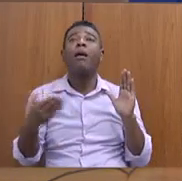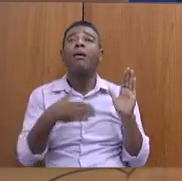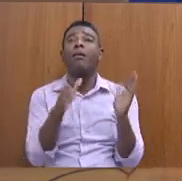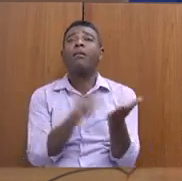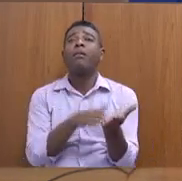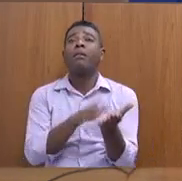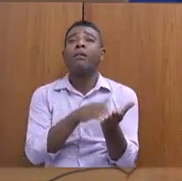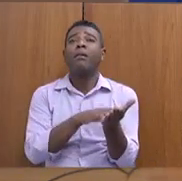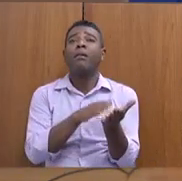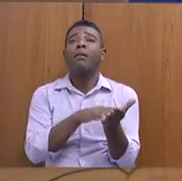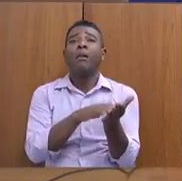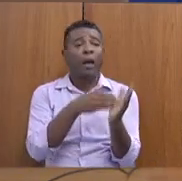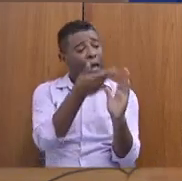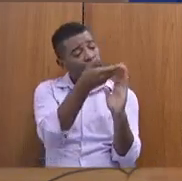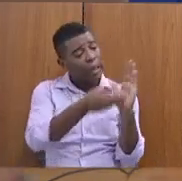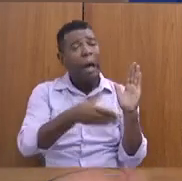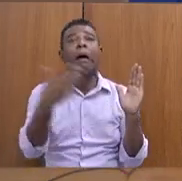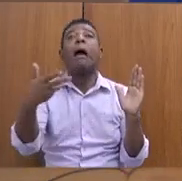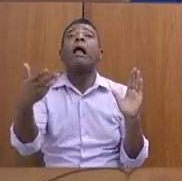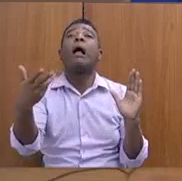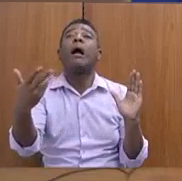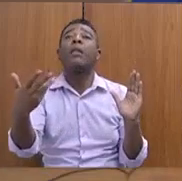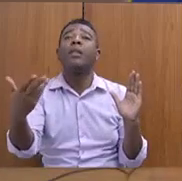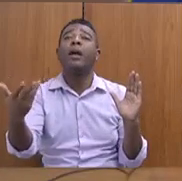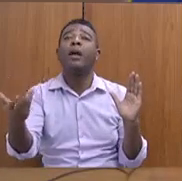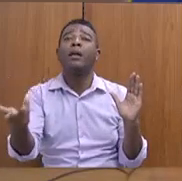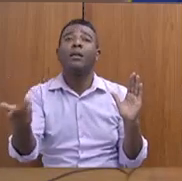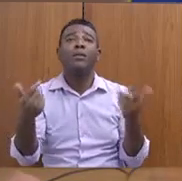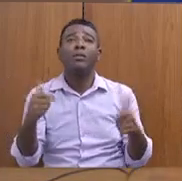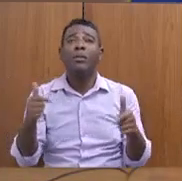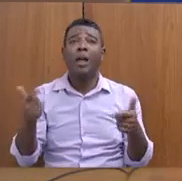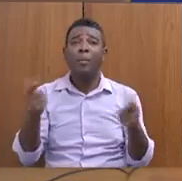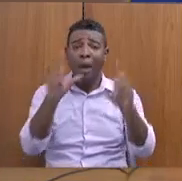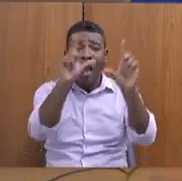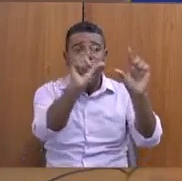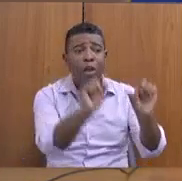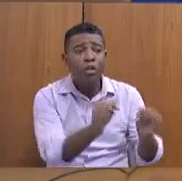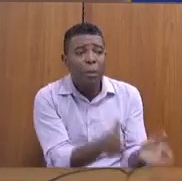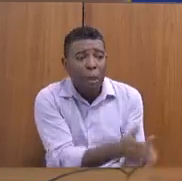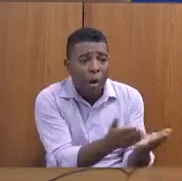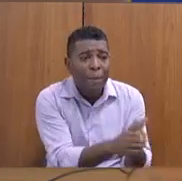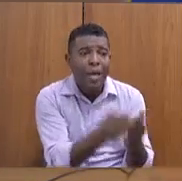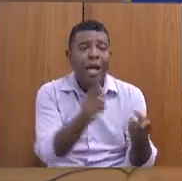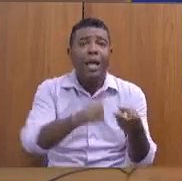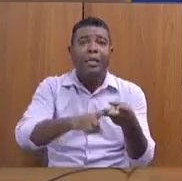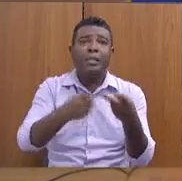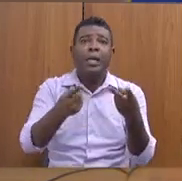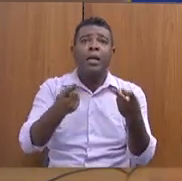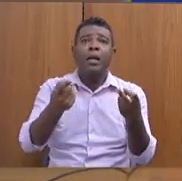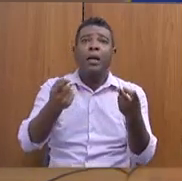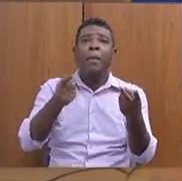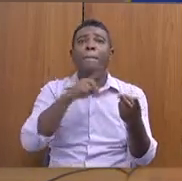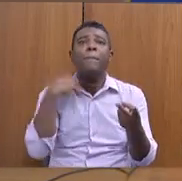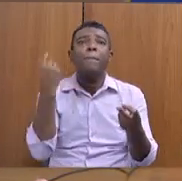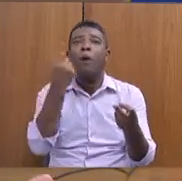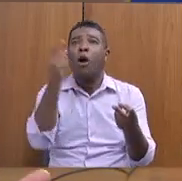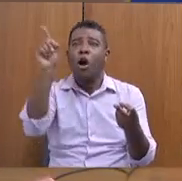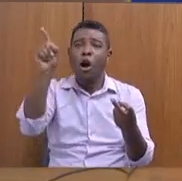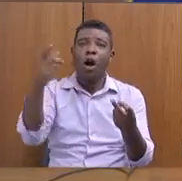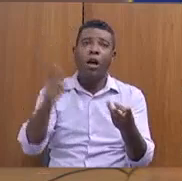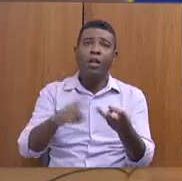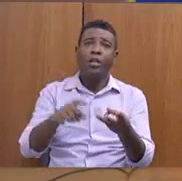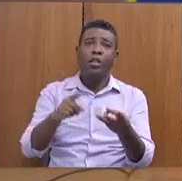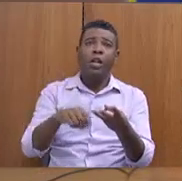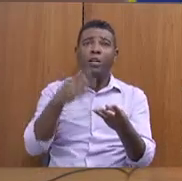para mitigar o problema da seca, para mitigar o problema da pobreza e da miséria no Norte, em compensação, quando se fala de